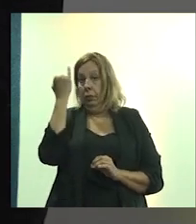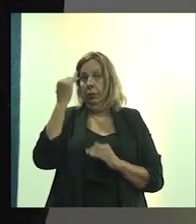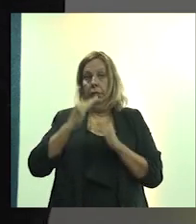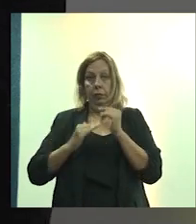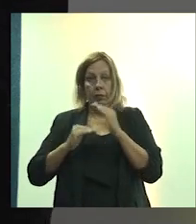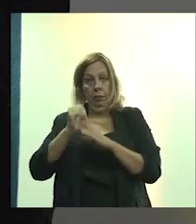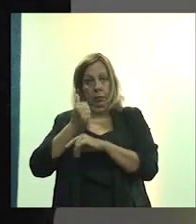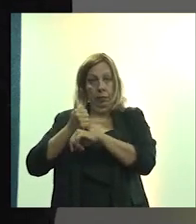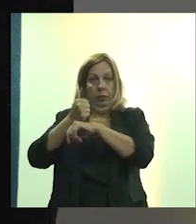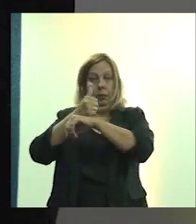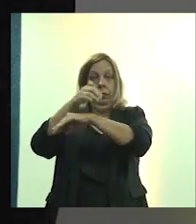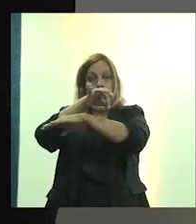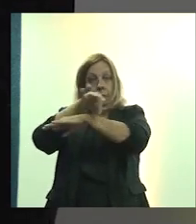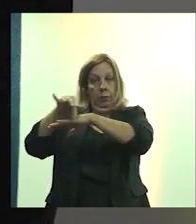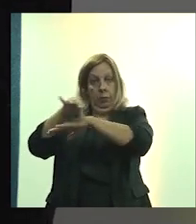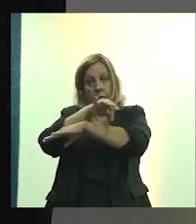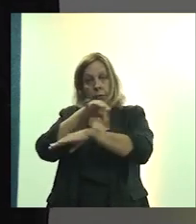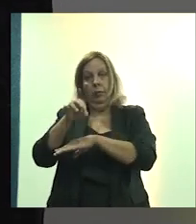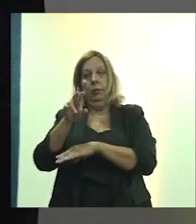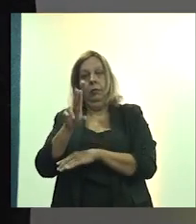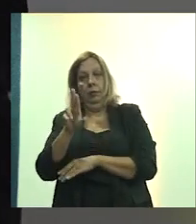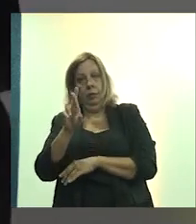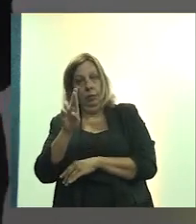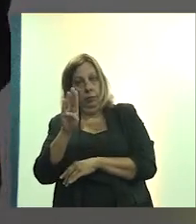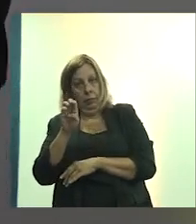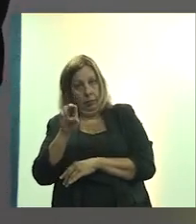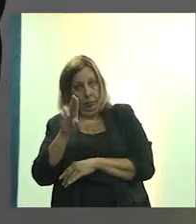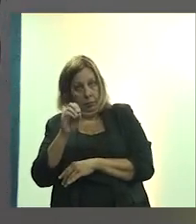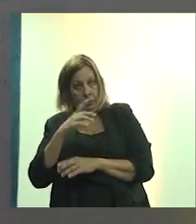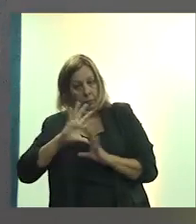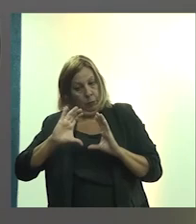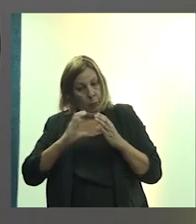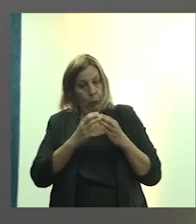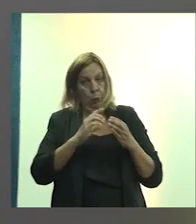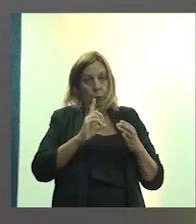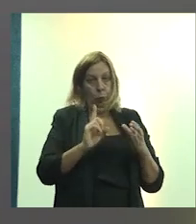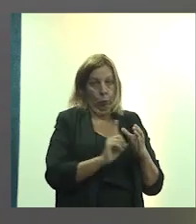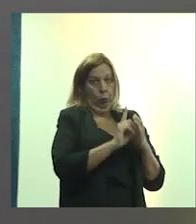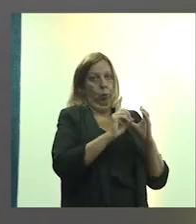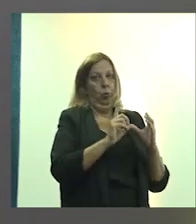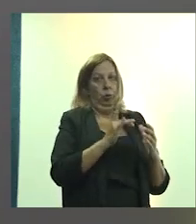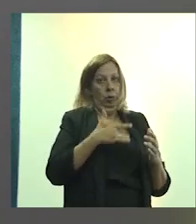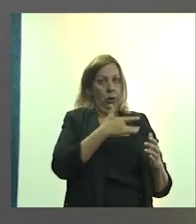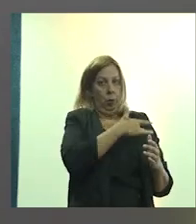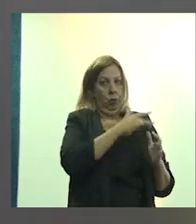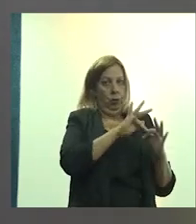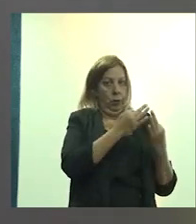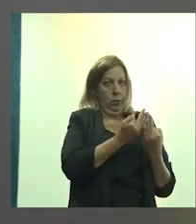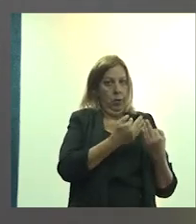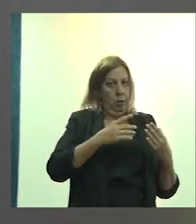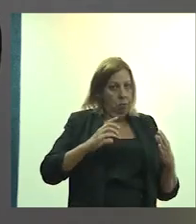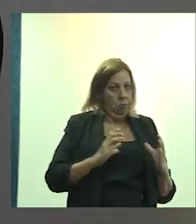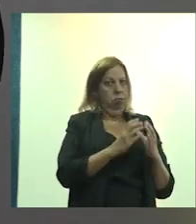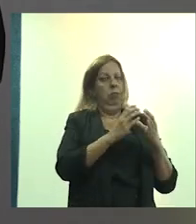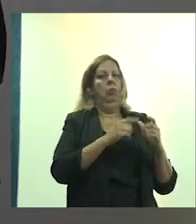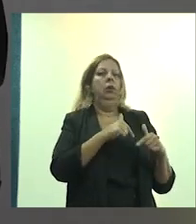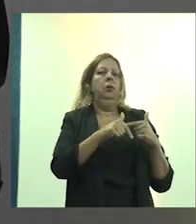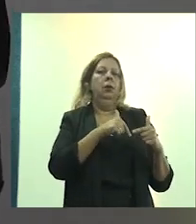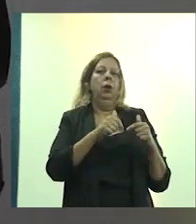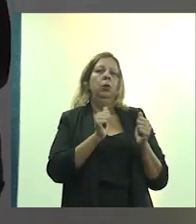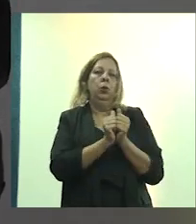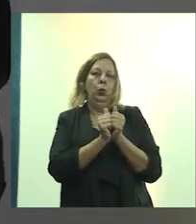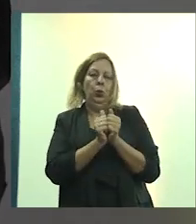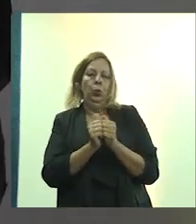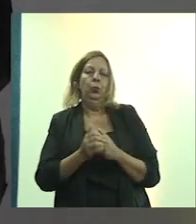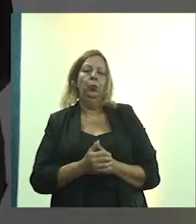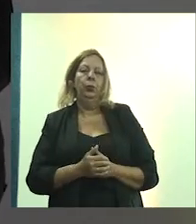urbanismo colados no sistema único de saúde, no programa de saúde da família. Moradia